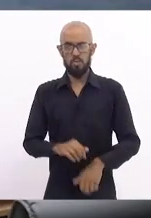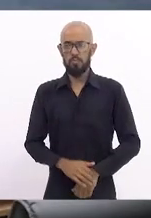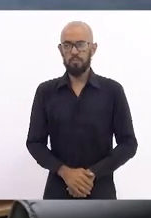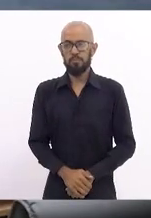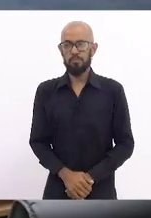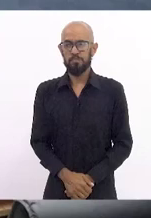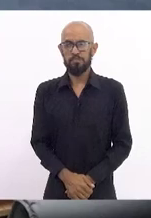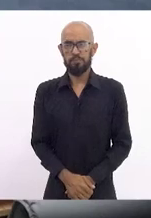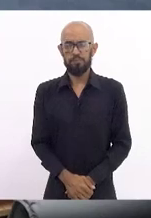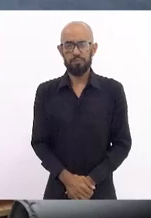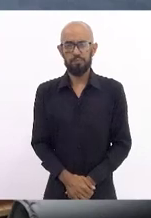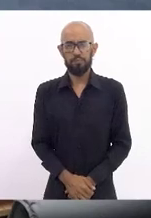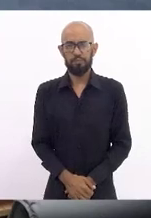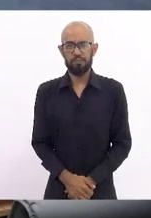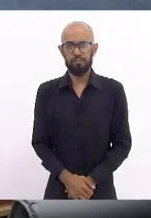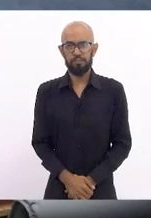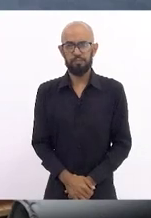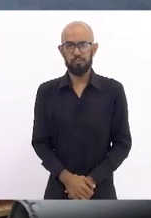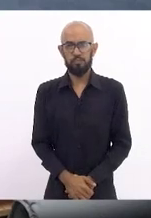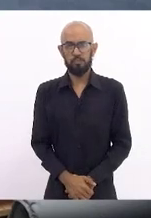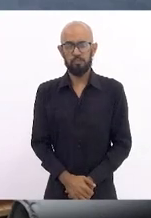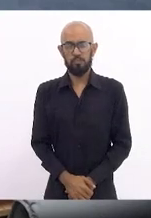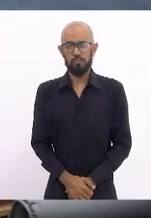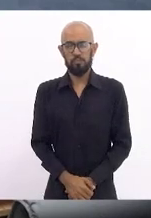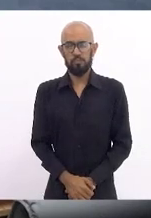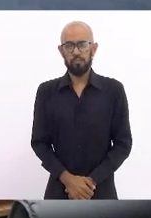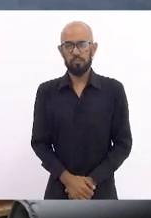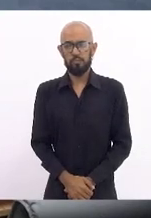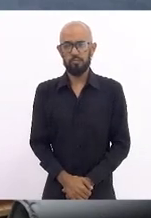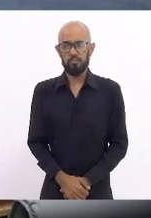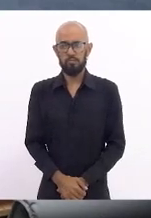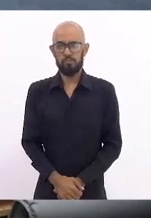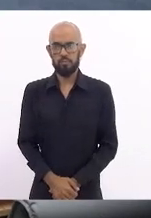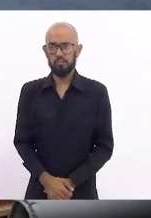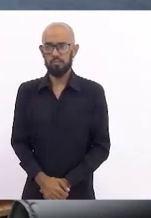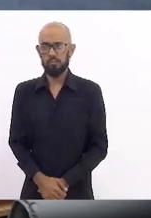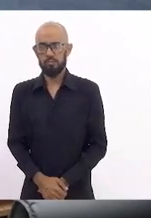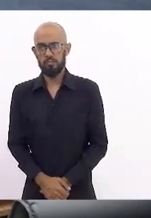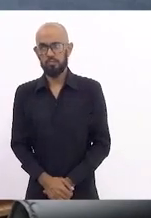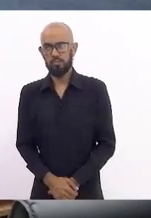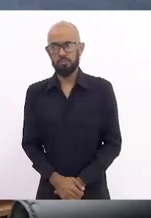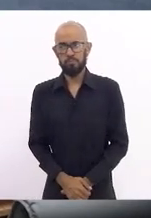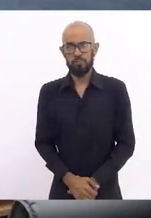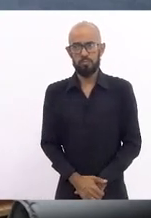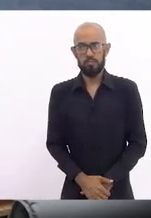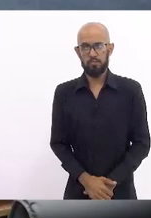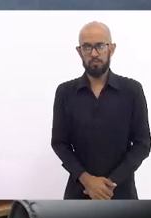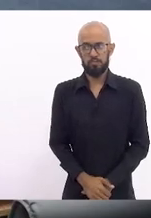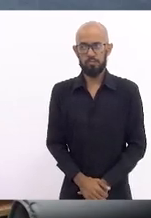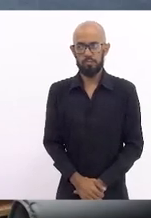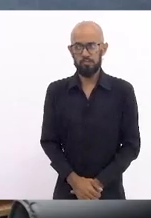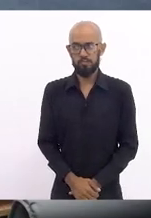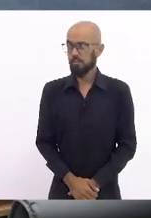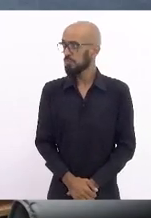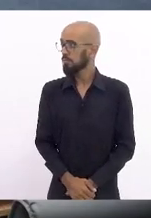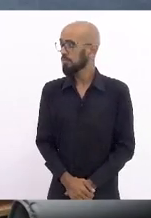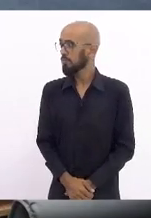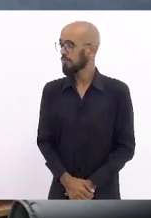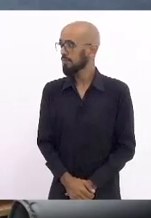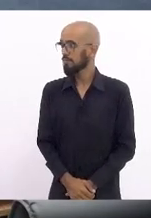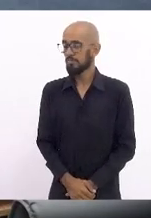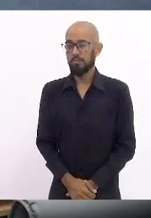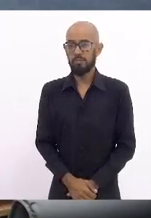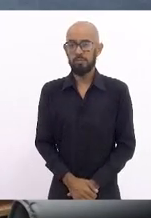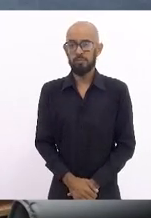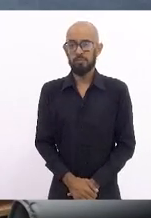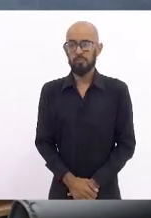Senhora Presidente, a deputada Tia Cruz, a ata que a sessão de atidão,